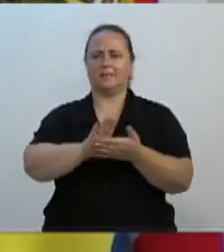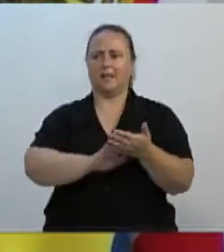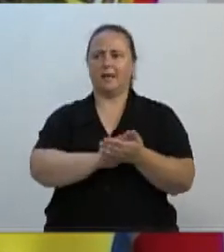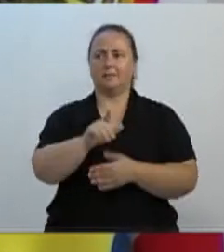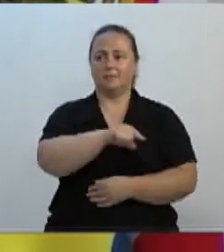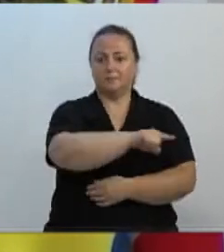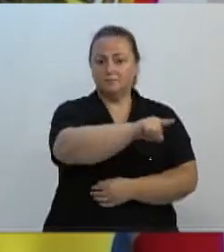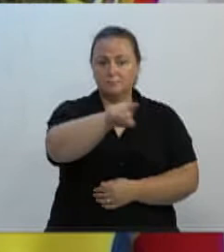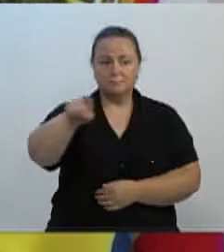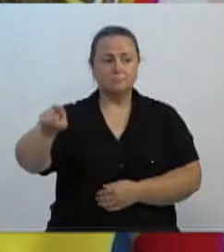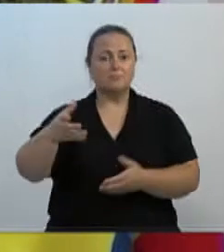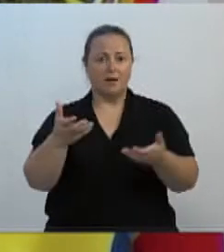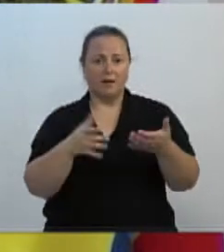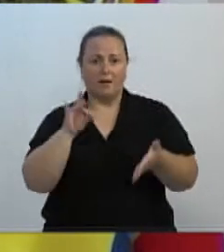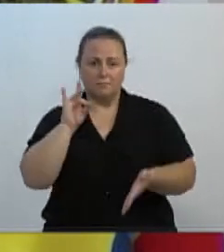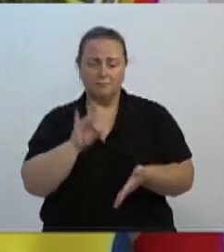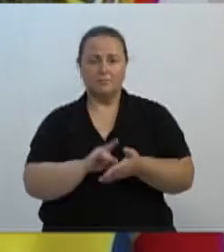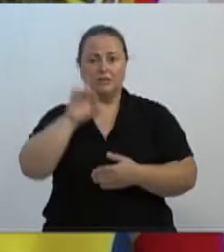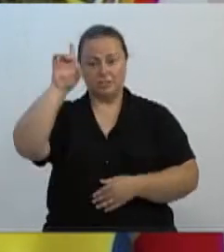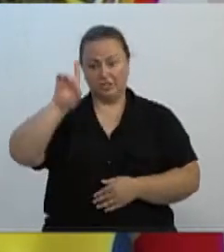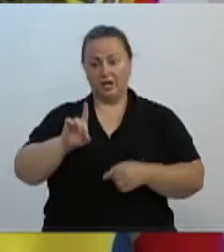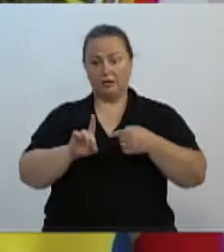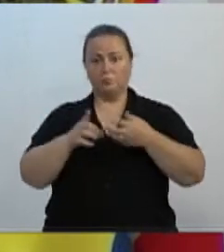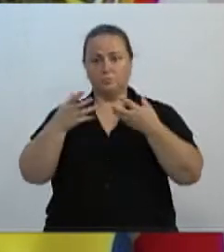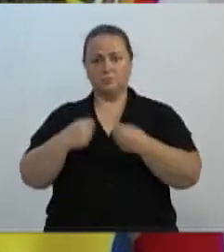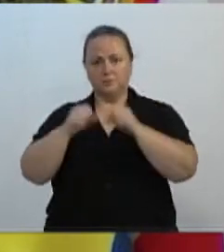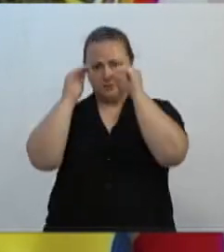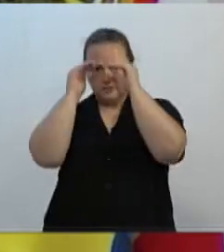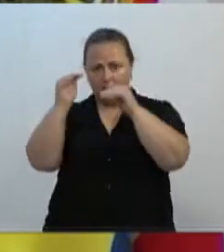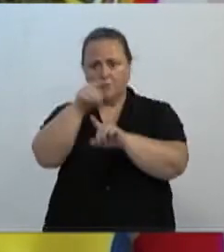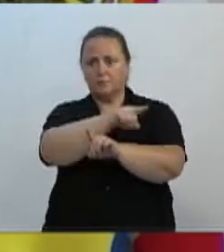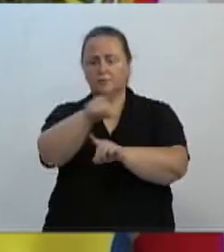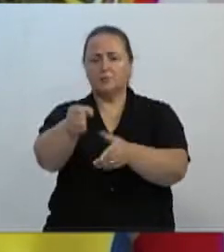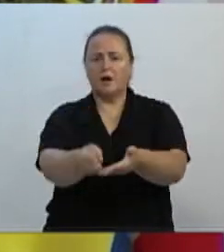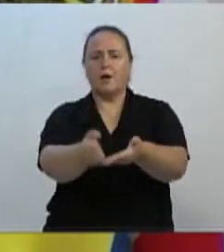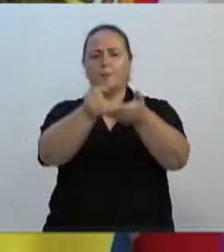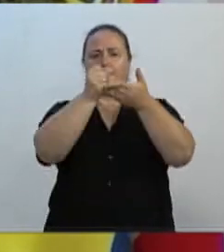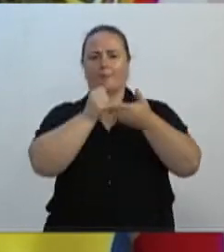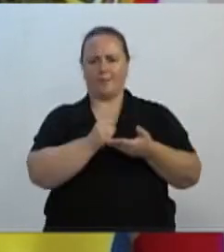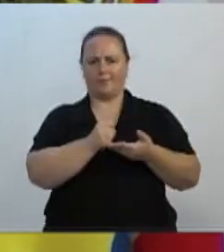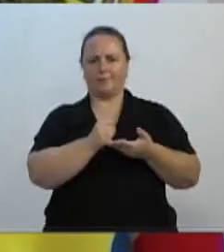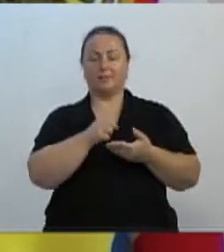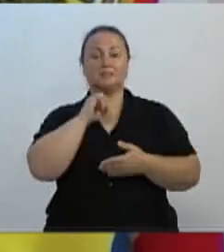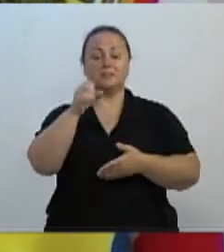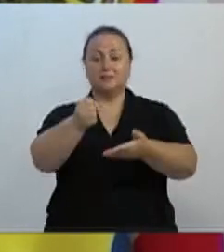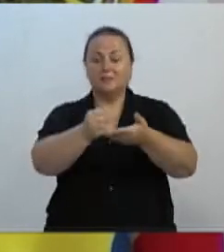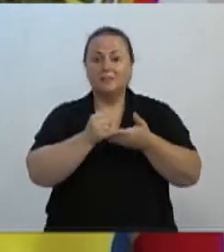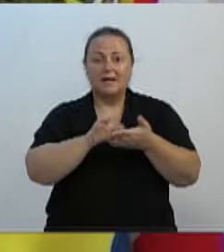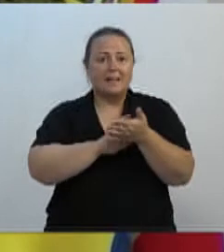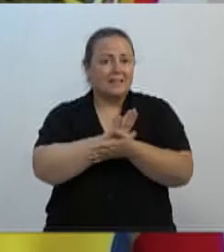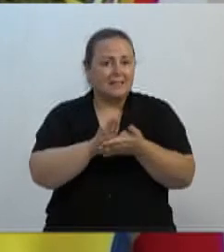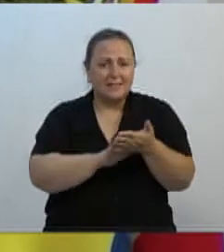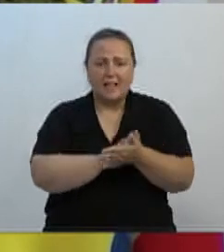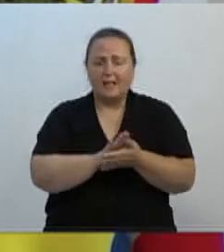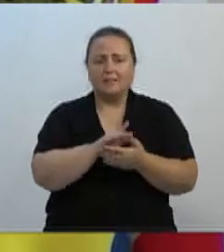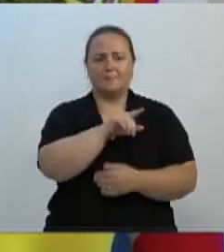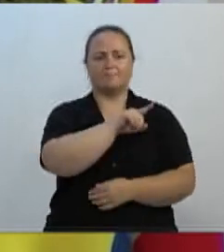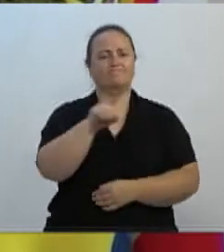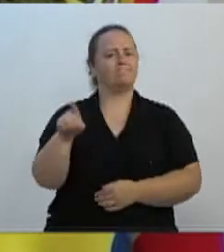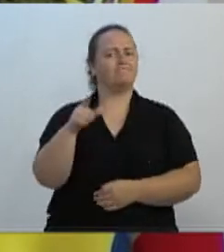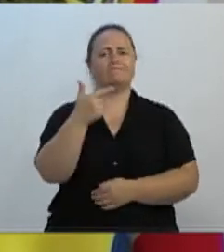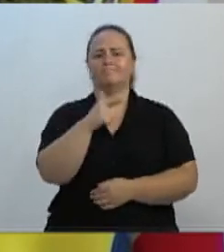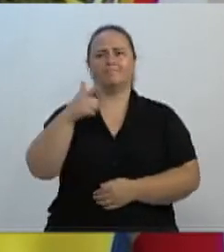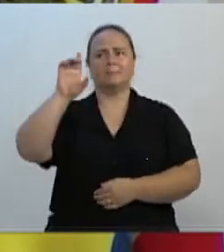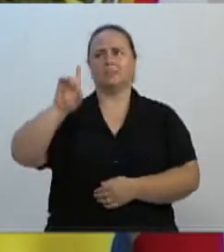de fato, o direito de vocês atendidos, apoiem a nossa iniciativa. Sem o apoio de vocês, vocês jamais terão o direito de vocês